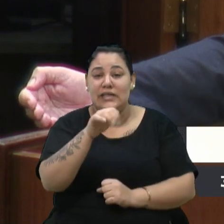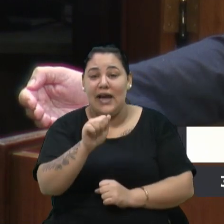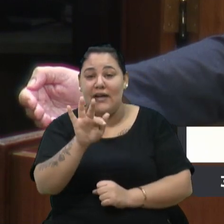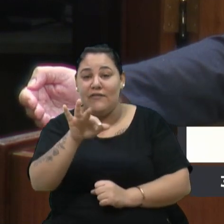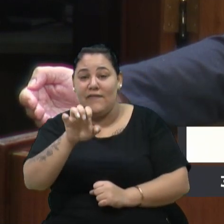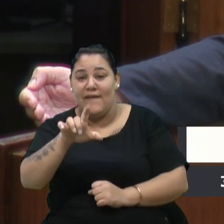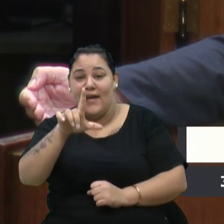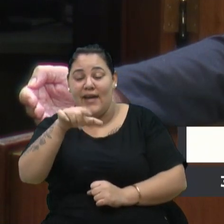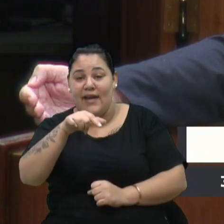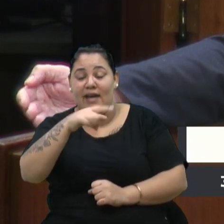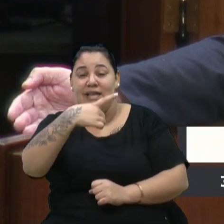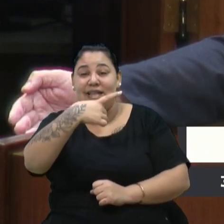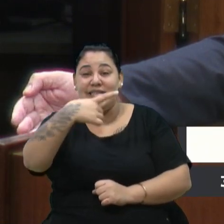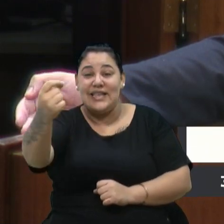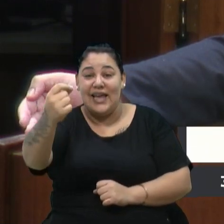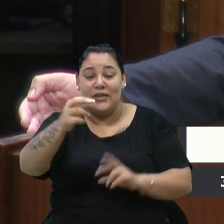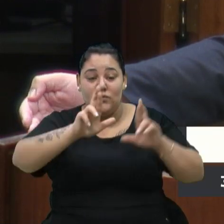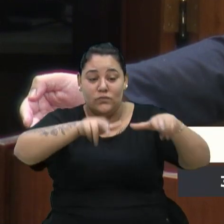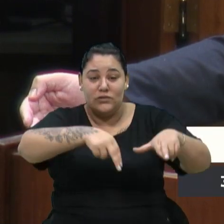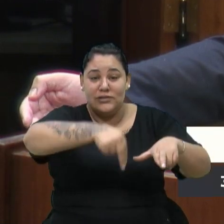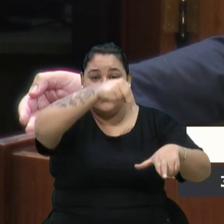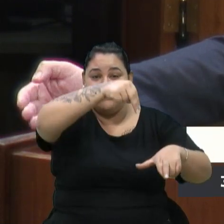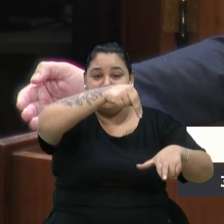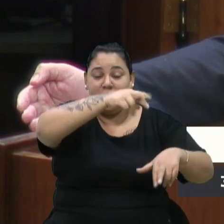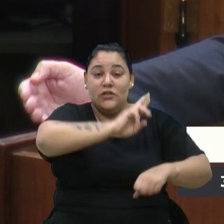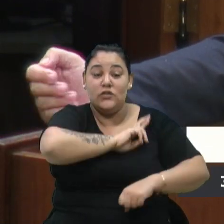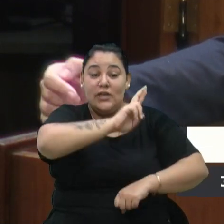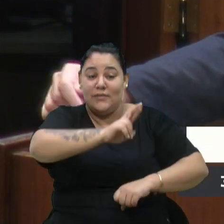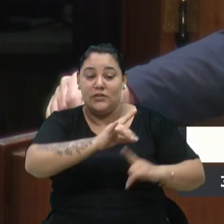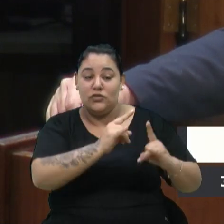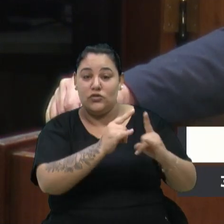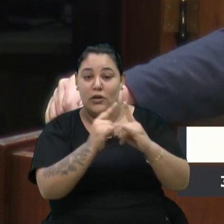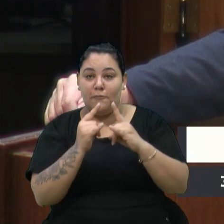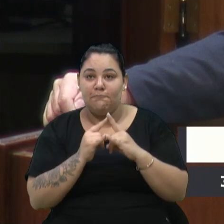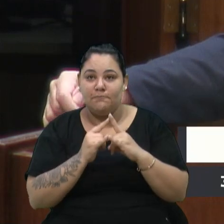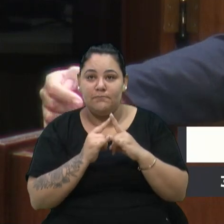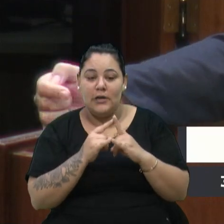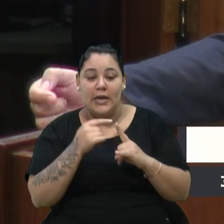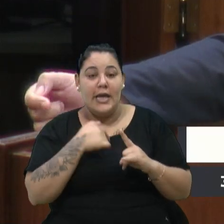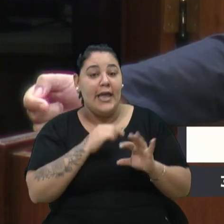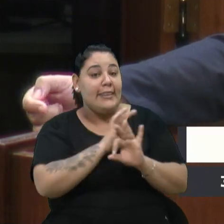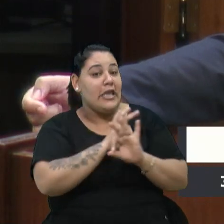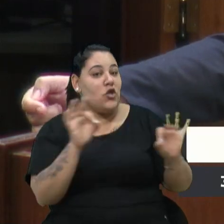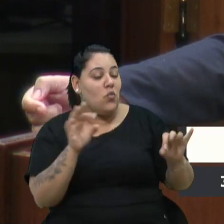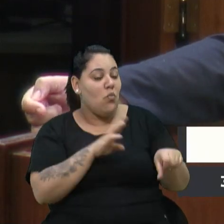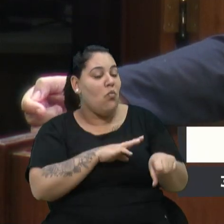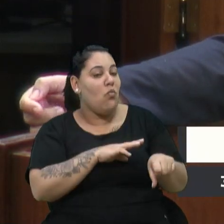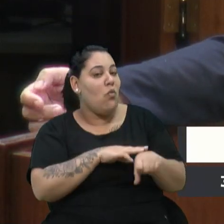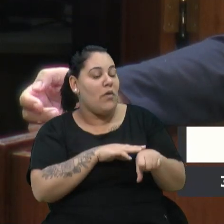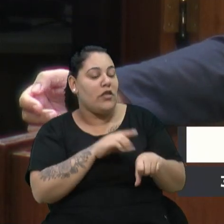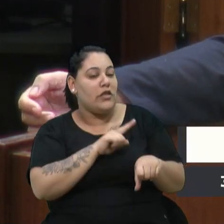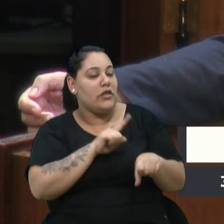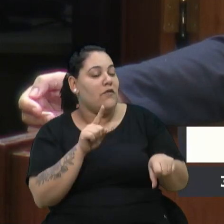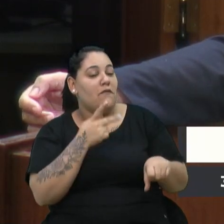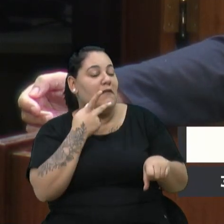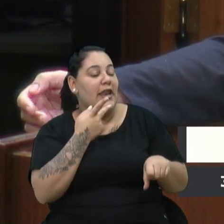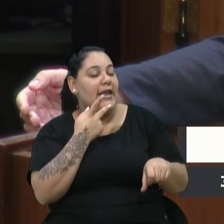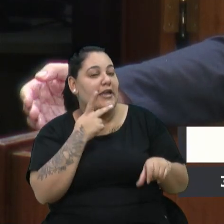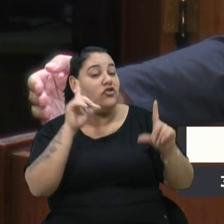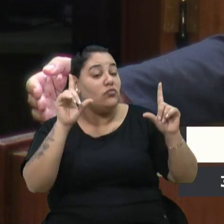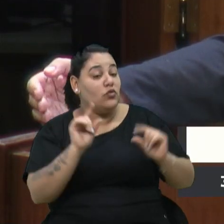representantes da entidade, eles, em nenhum momento eu disse aqui que ia diminuir o número de jovens